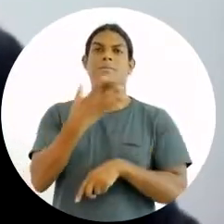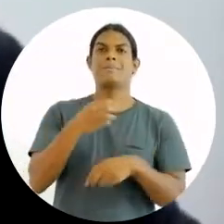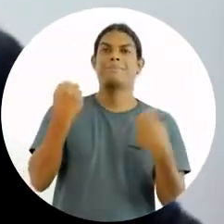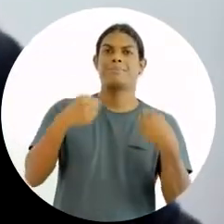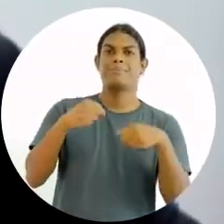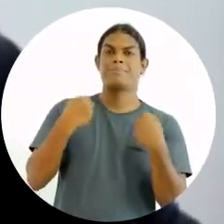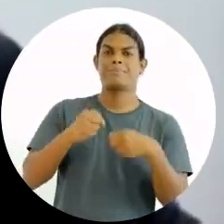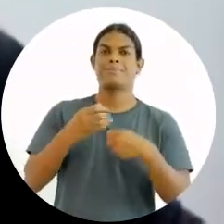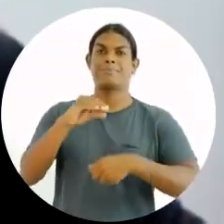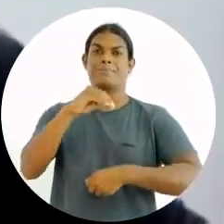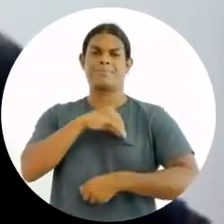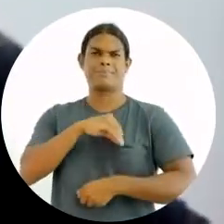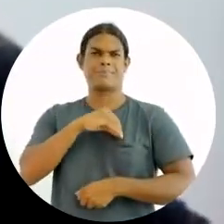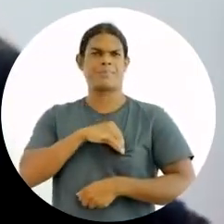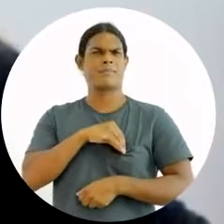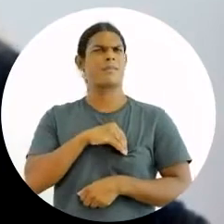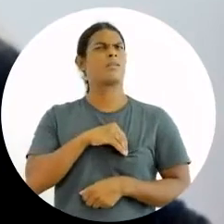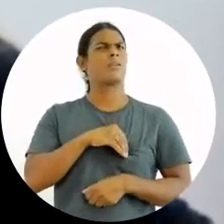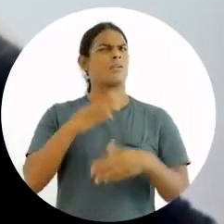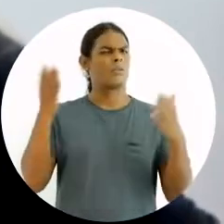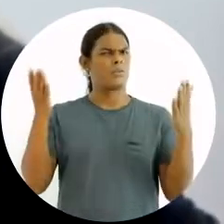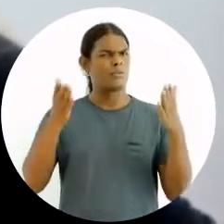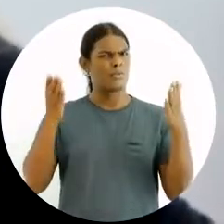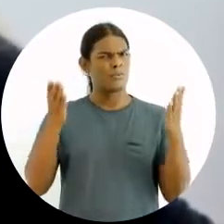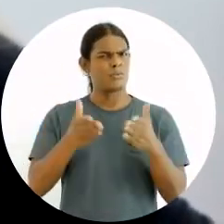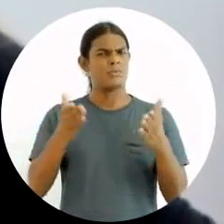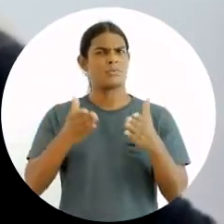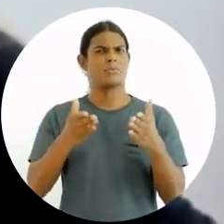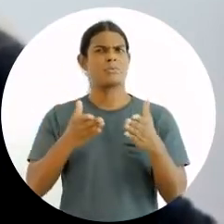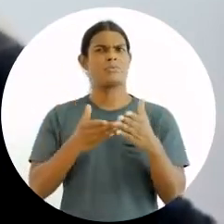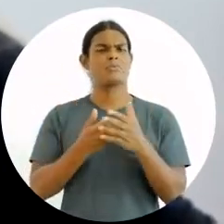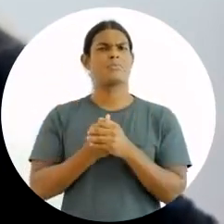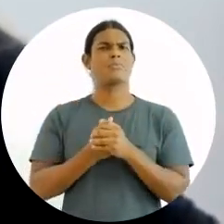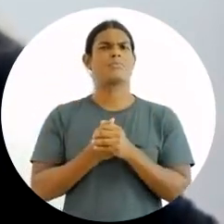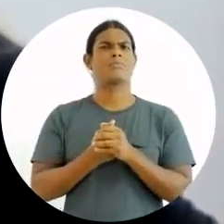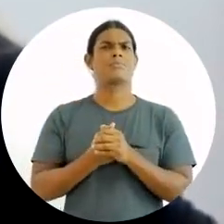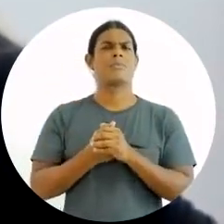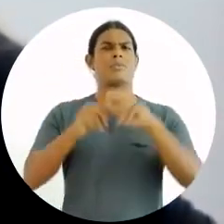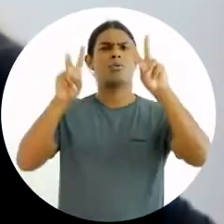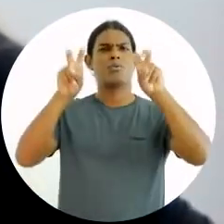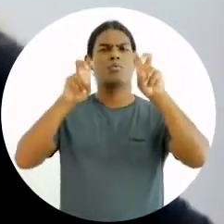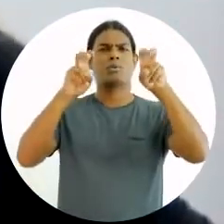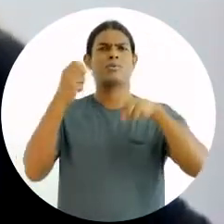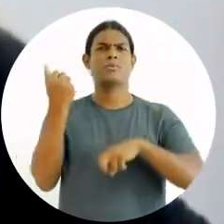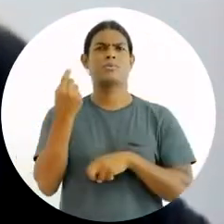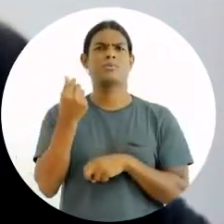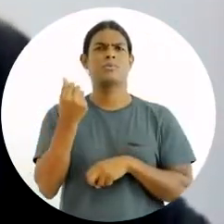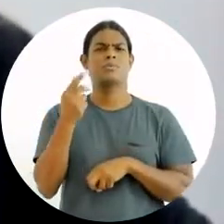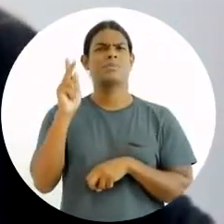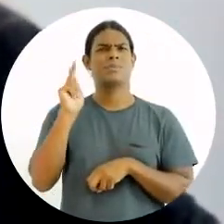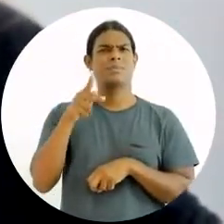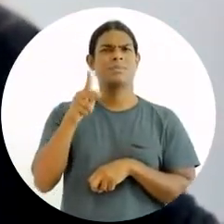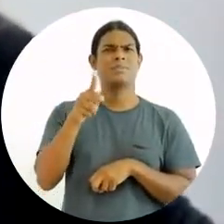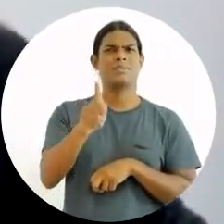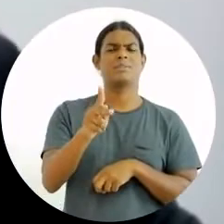recompensado financeiramente. Será, pessoal, que hoje a questão financeira sempre se